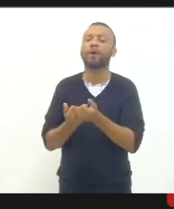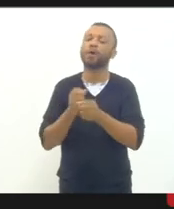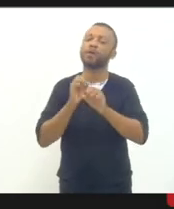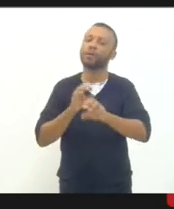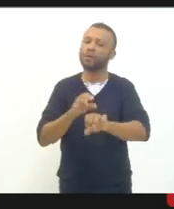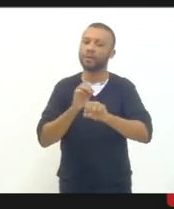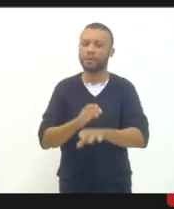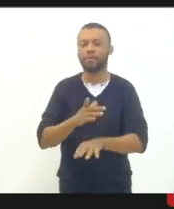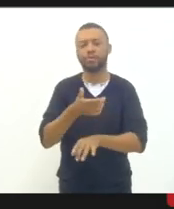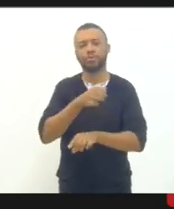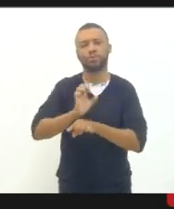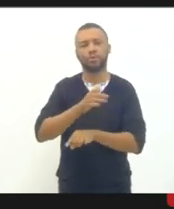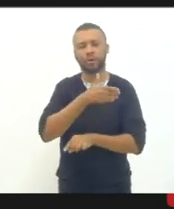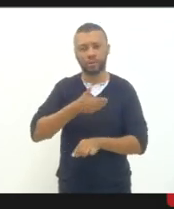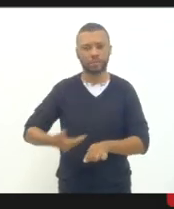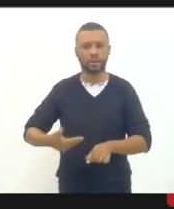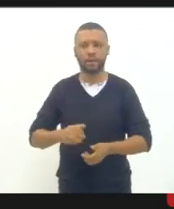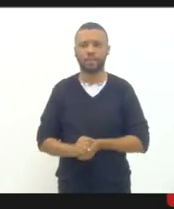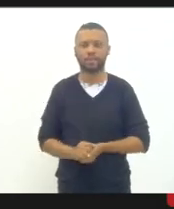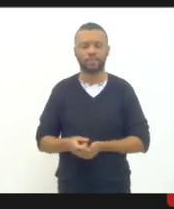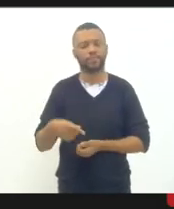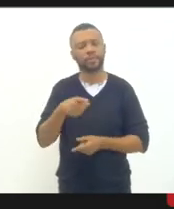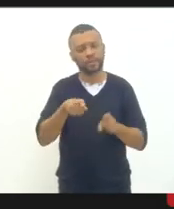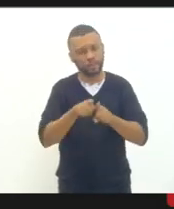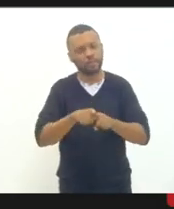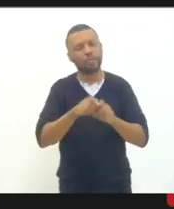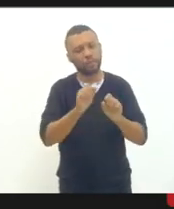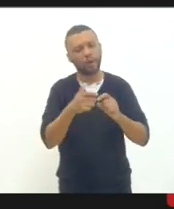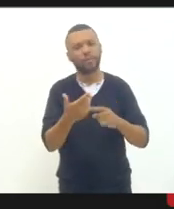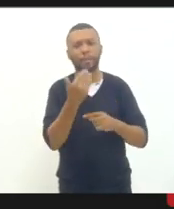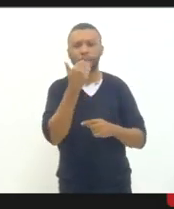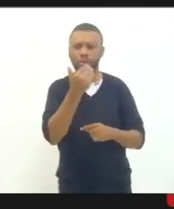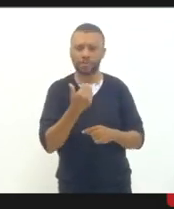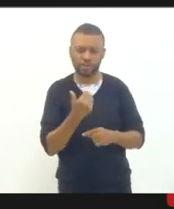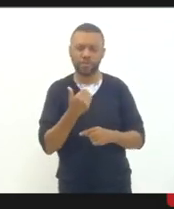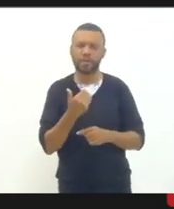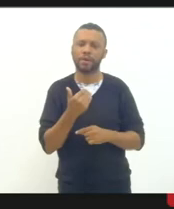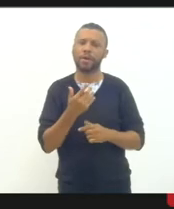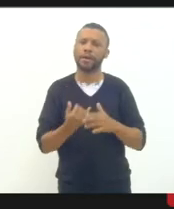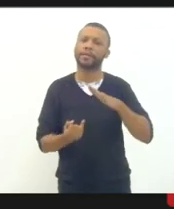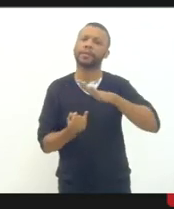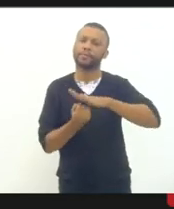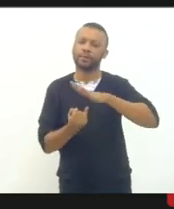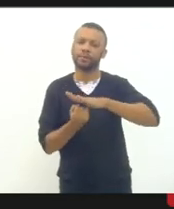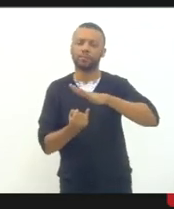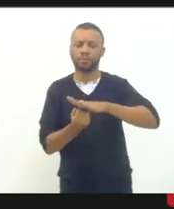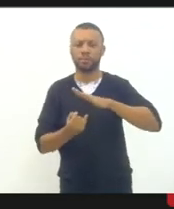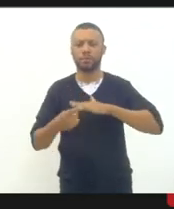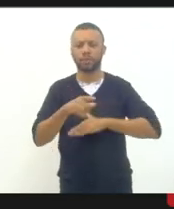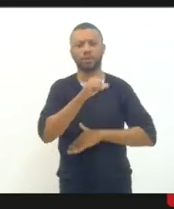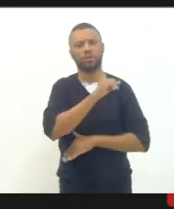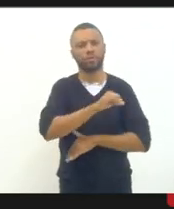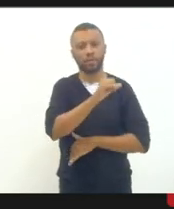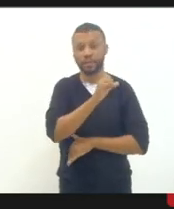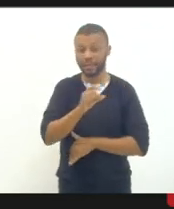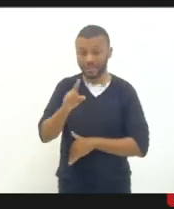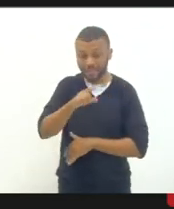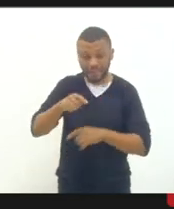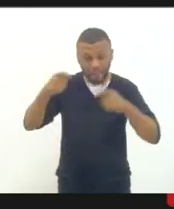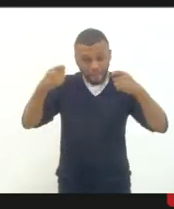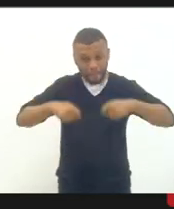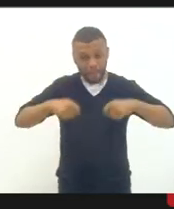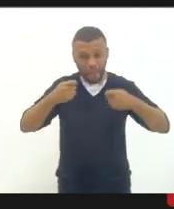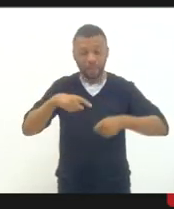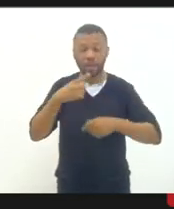mas eu devia que vocês forem em contato com ONU aqui do estado do Rio de Janeiro que vocês precisarem nós